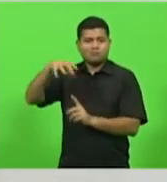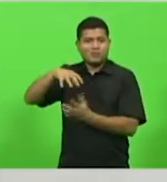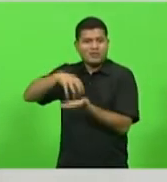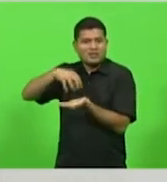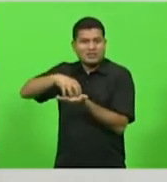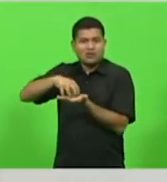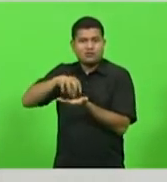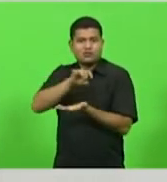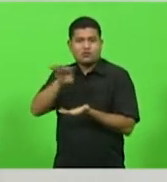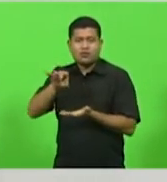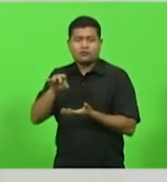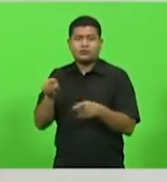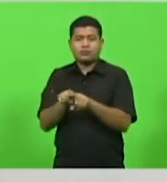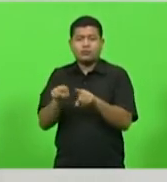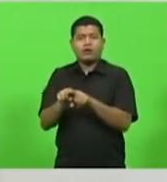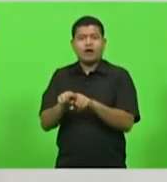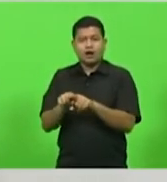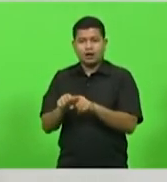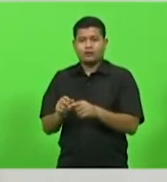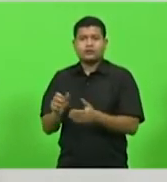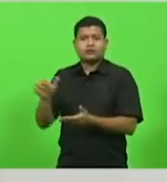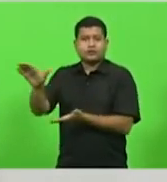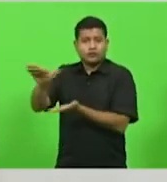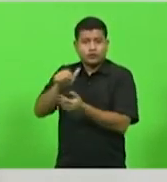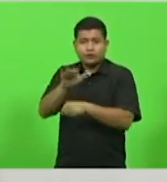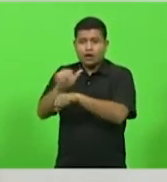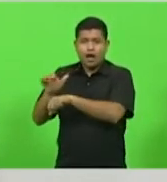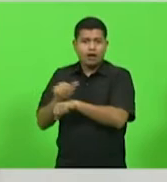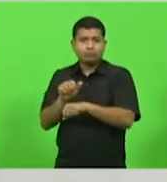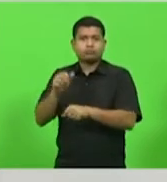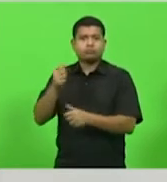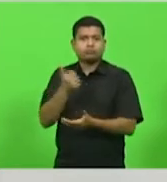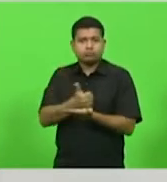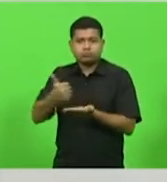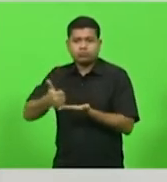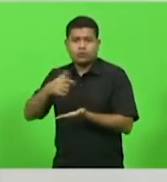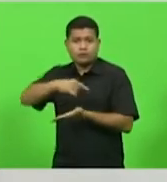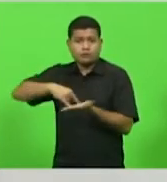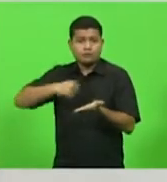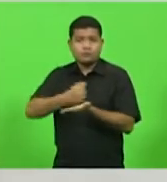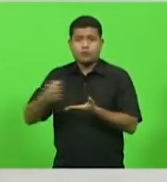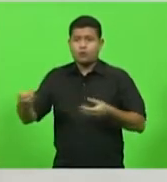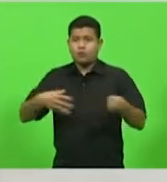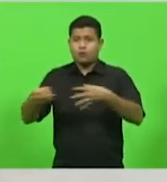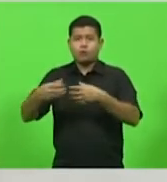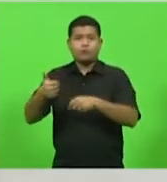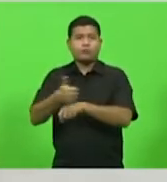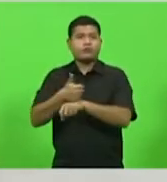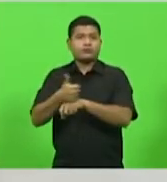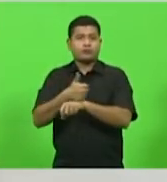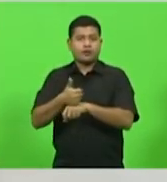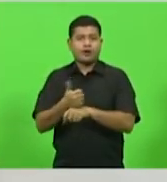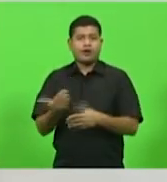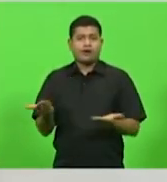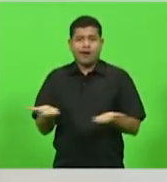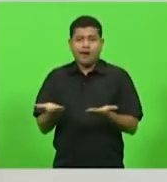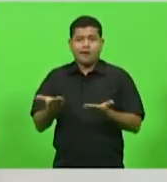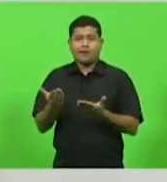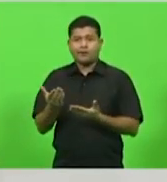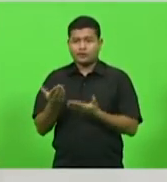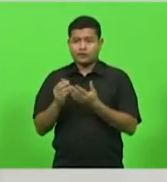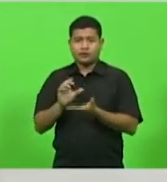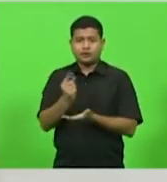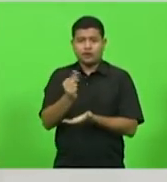mesma lógica. Recursos foram assegurados aos hospitais filantrópicos, que têm sido grandes parceiros no